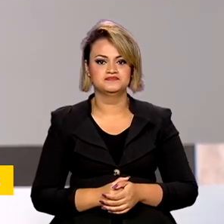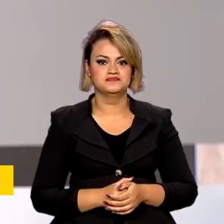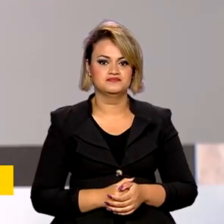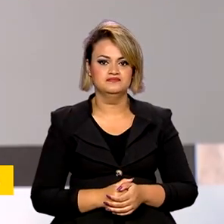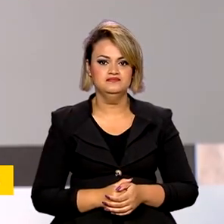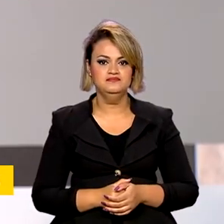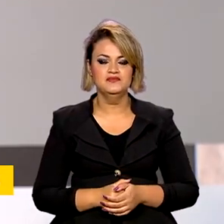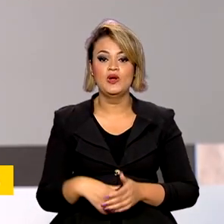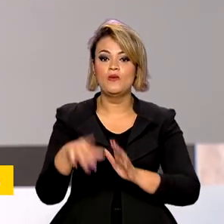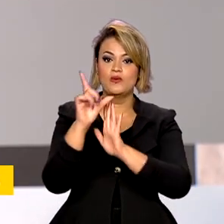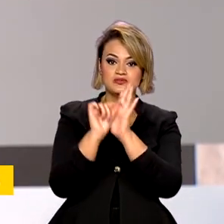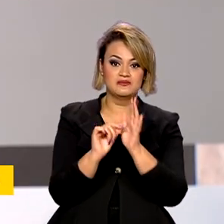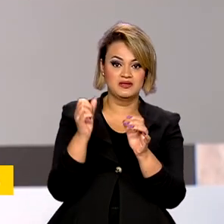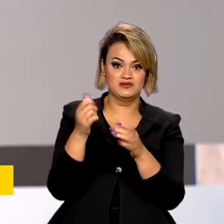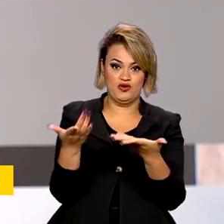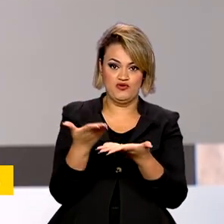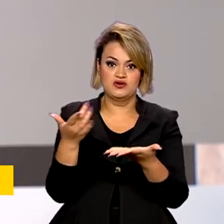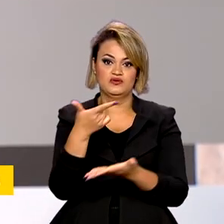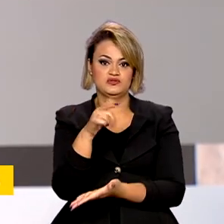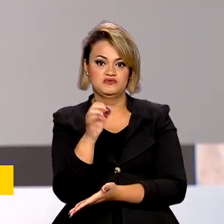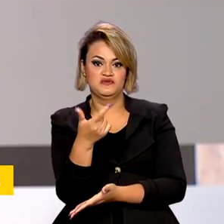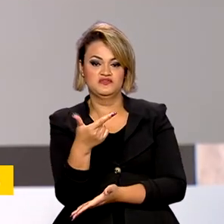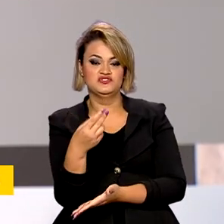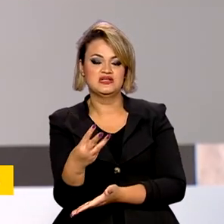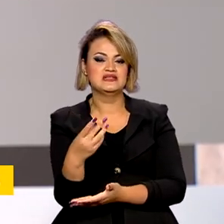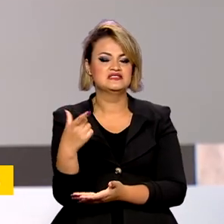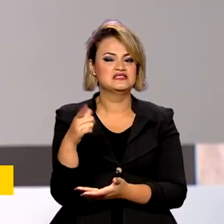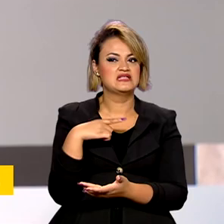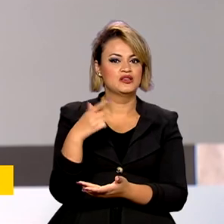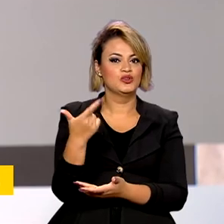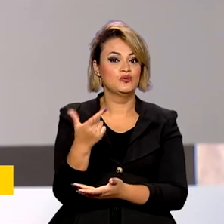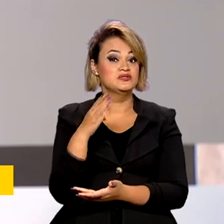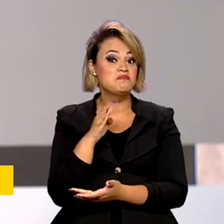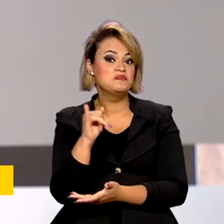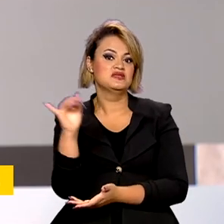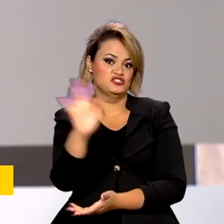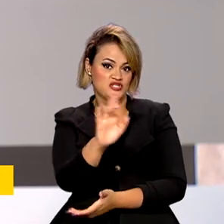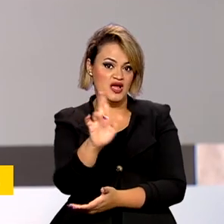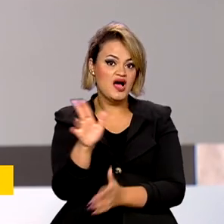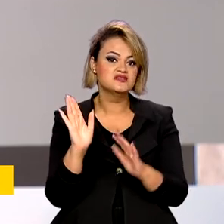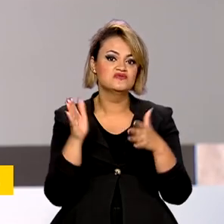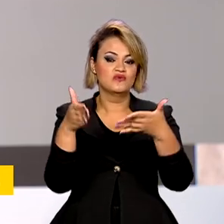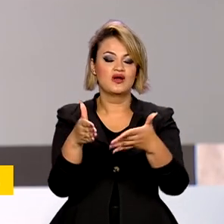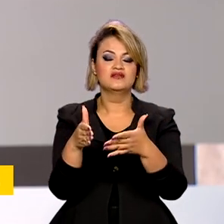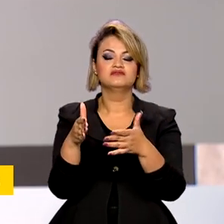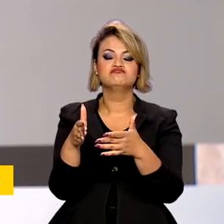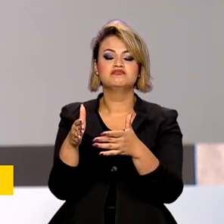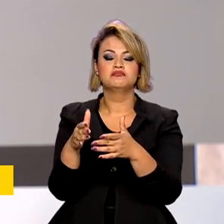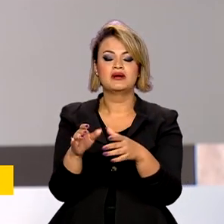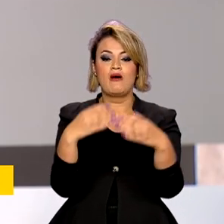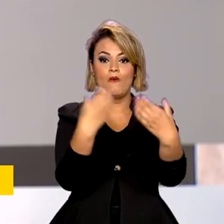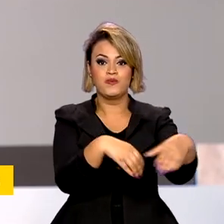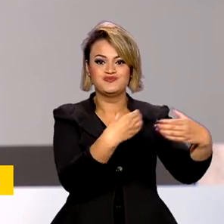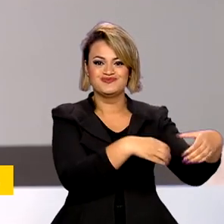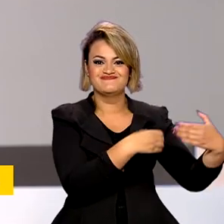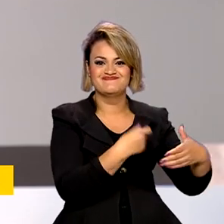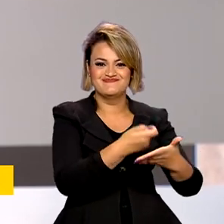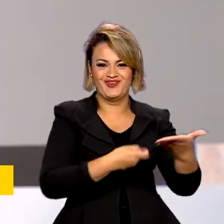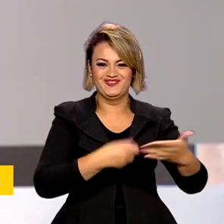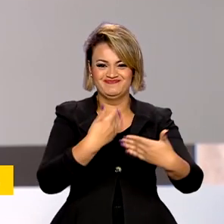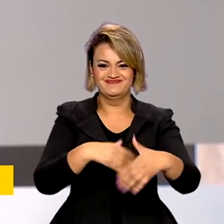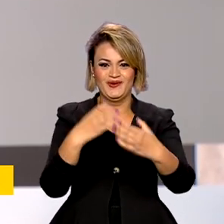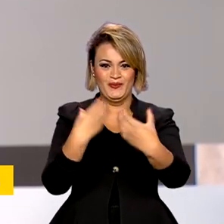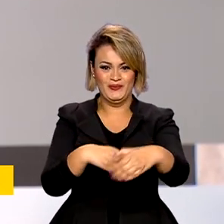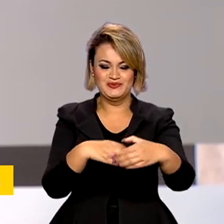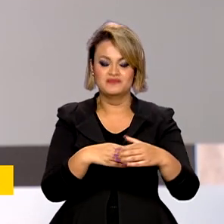E o orçamento deste ano conta ainda com cerca de 2 bilhões de reais para a realização de concursos públicos. De acordo com